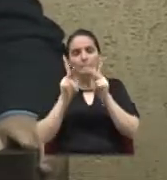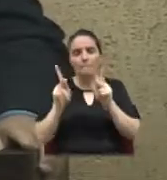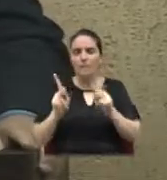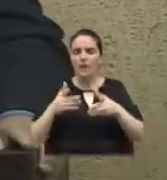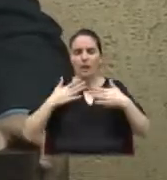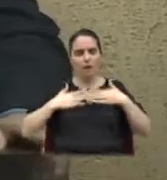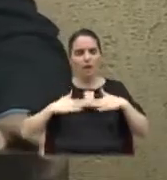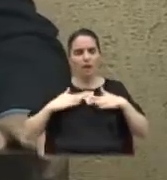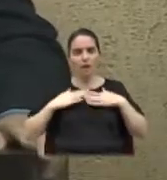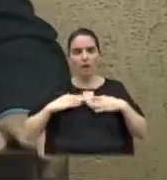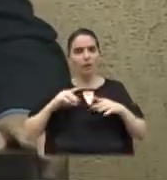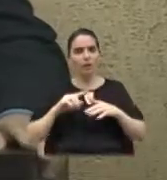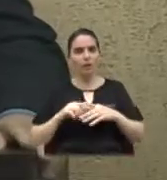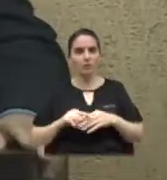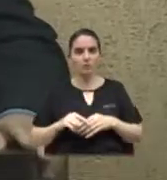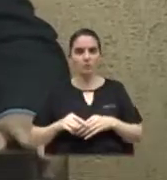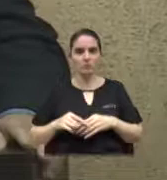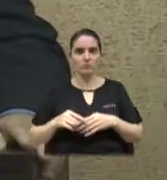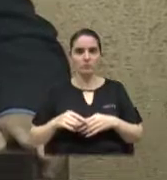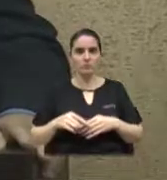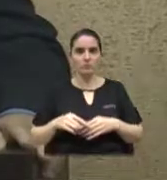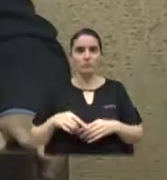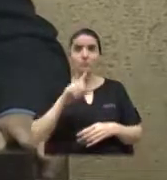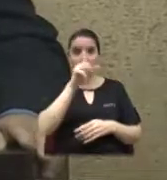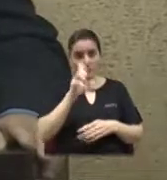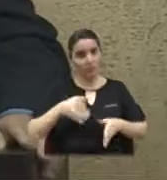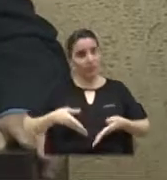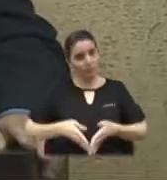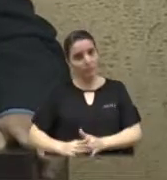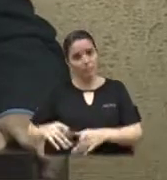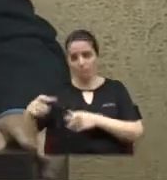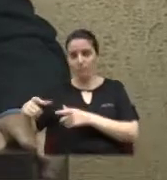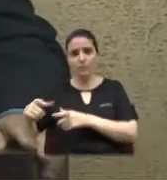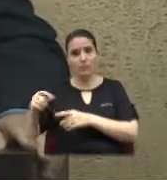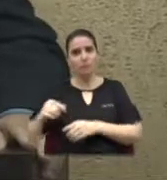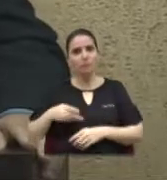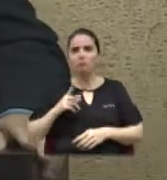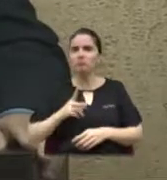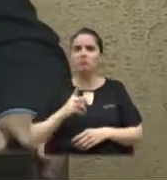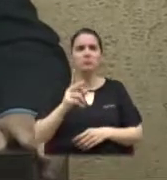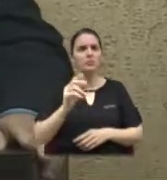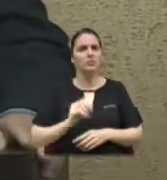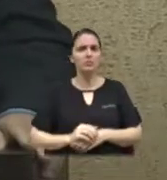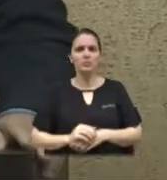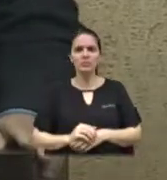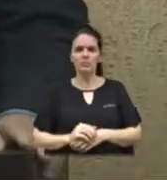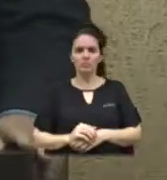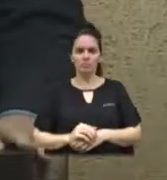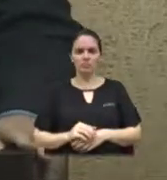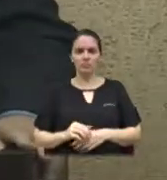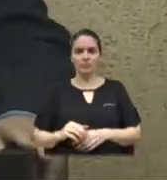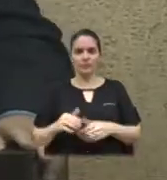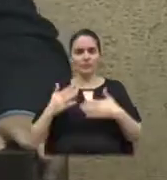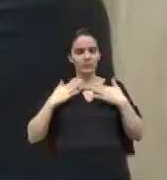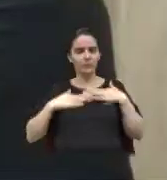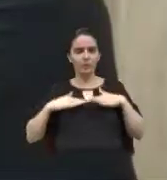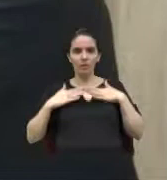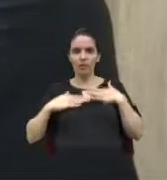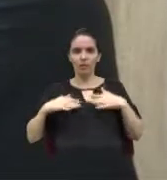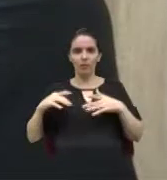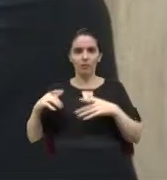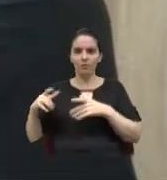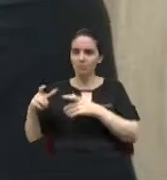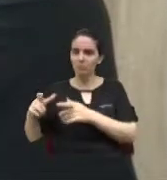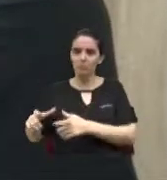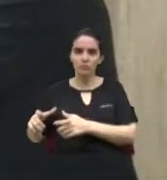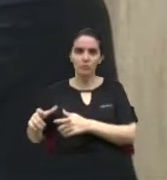E a gente nasceu no bairro do Jaguari e sempre foi uma tranquilidade. O bairro do Jaguari que a gente fala que é um dos bairros